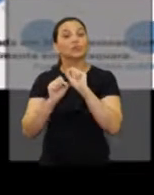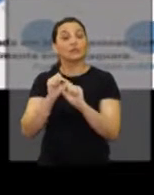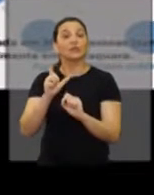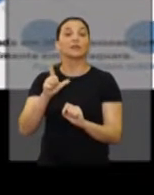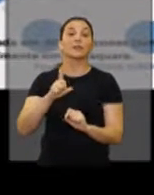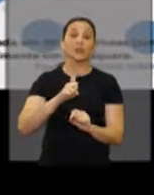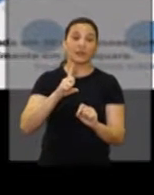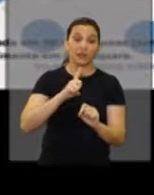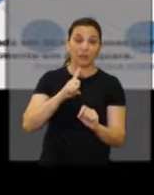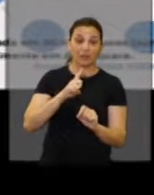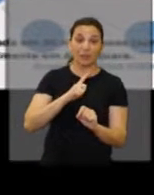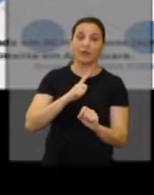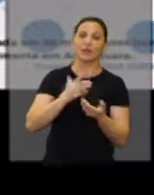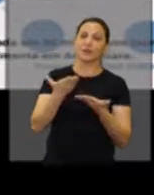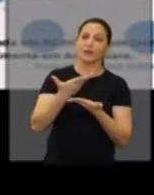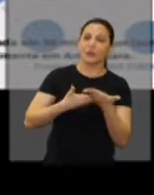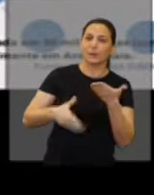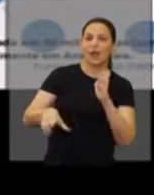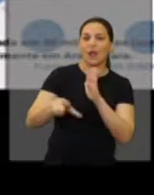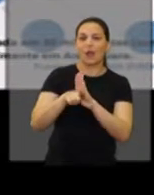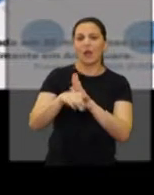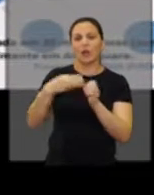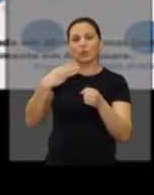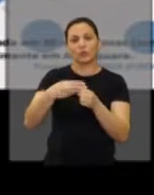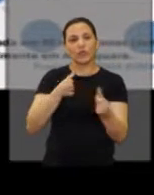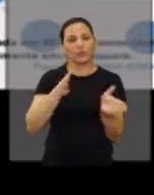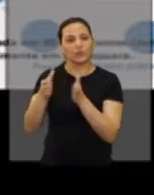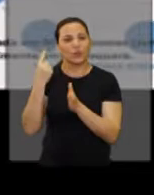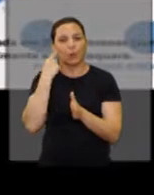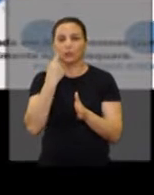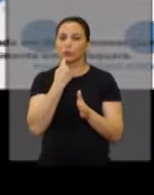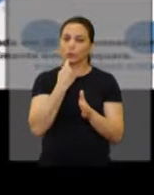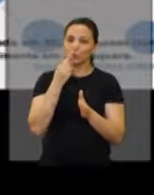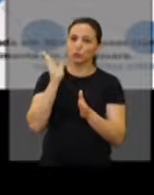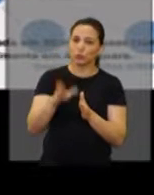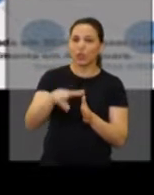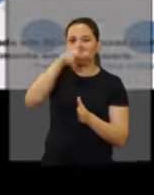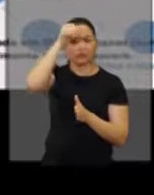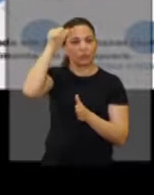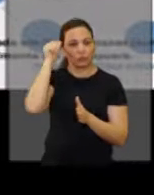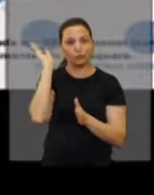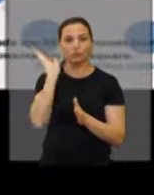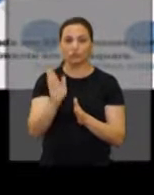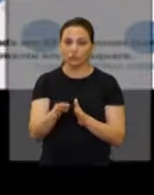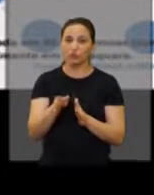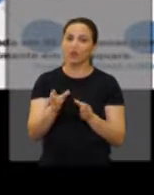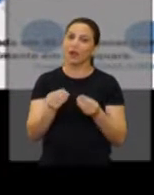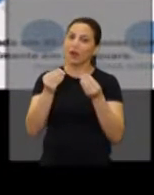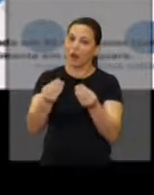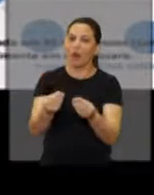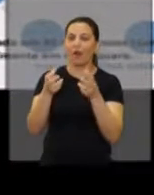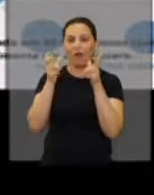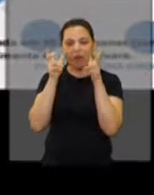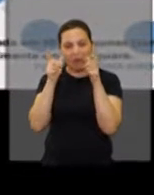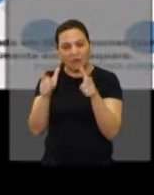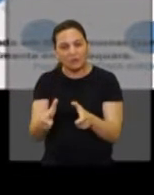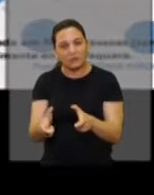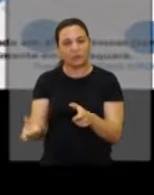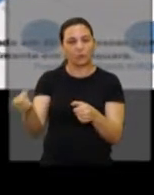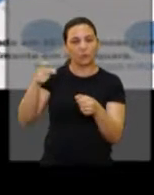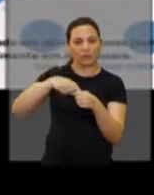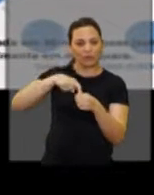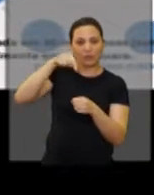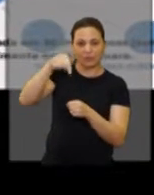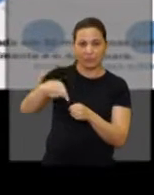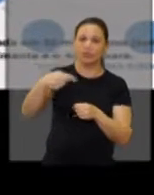que nós temos já o tratamento da Lei Municipal de Acessibilidade dos Surdos, que já está no Executivo, não é, presidente? Para estar voltando,